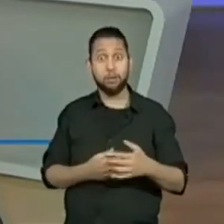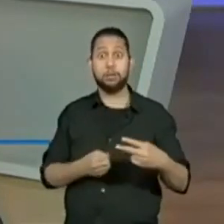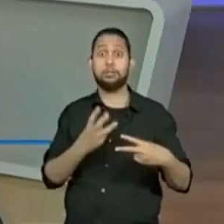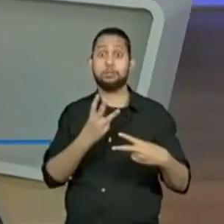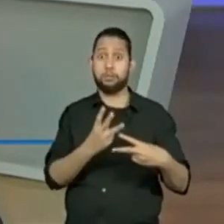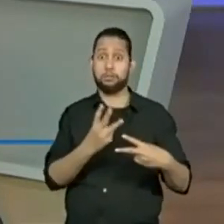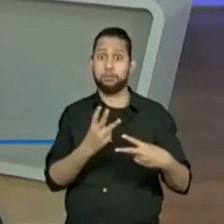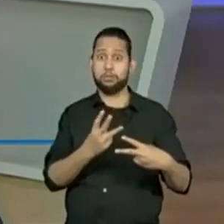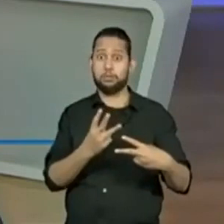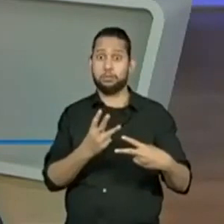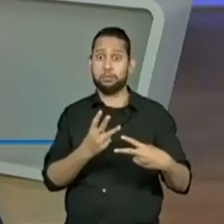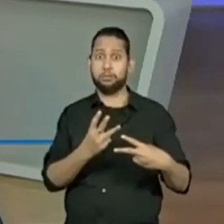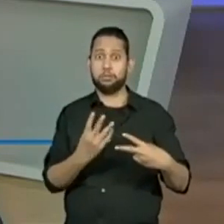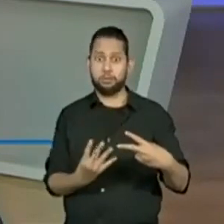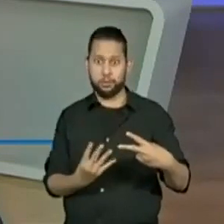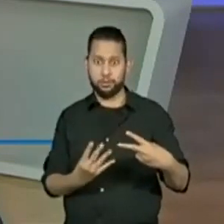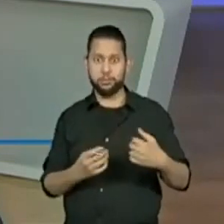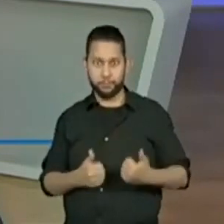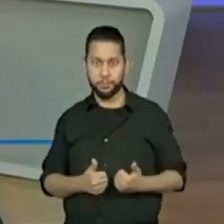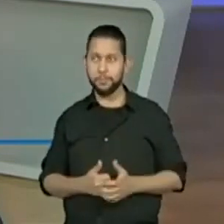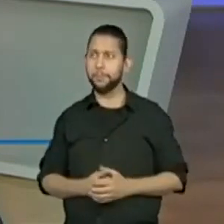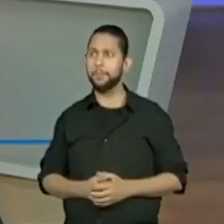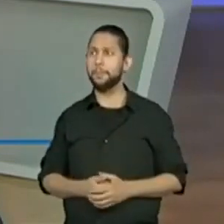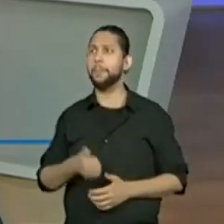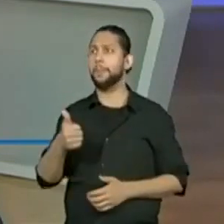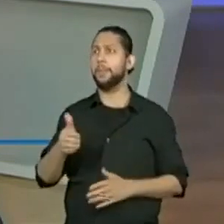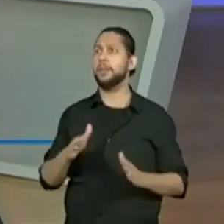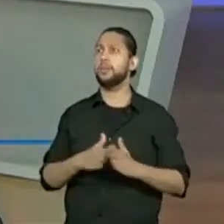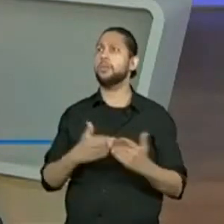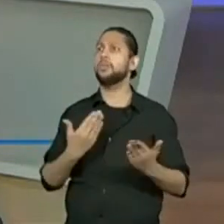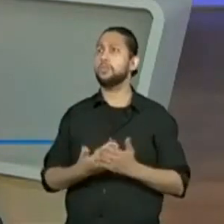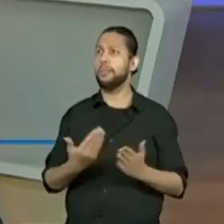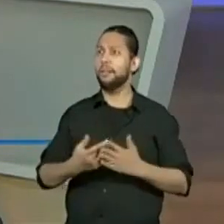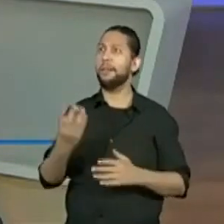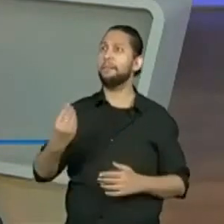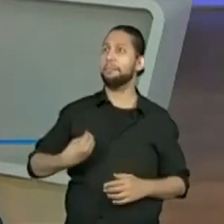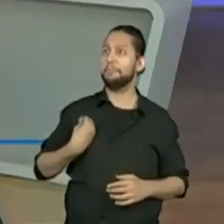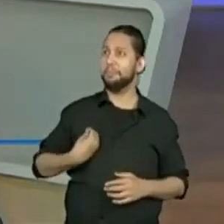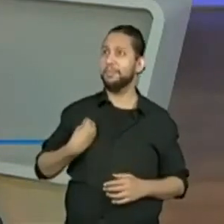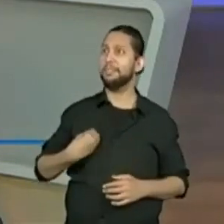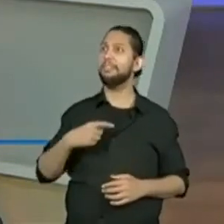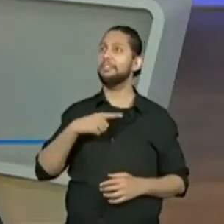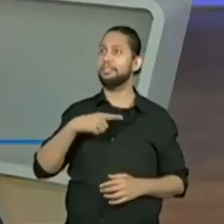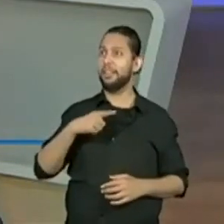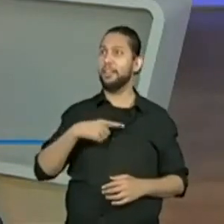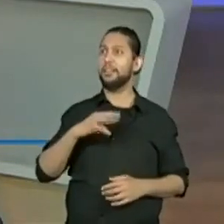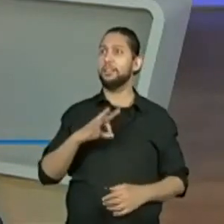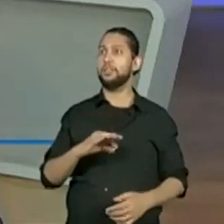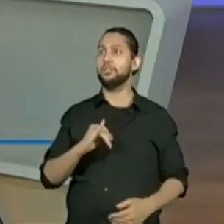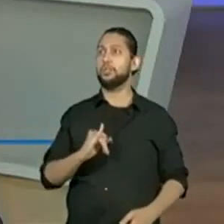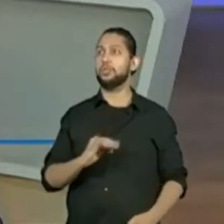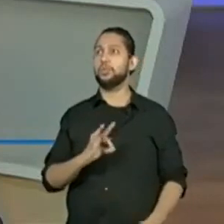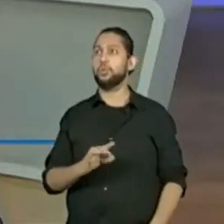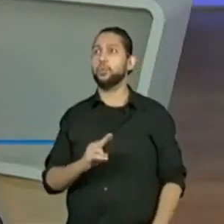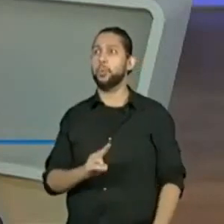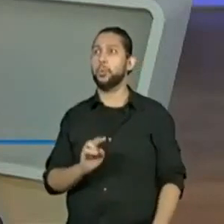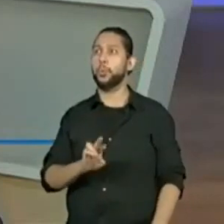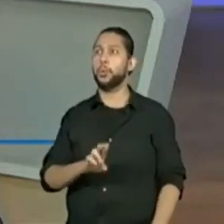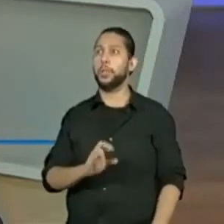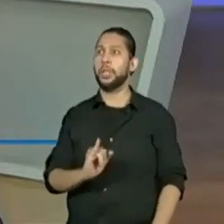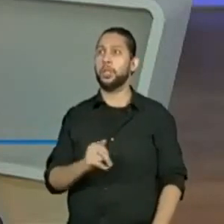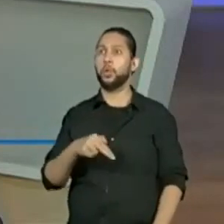dessa sequência. O pessoal, escola Tito Livre, o presente, quinto ano C, já tem um povo